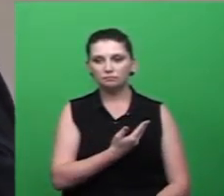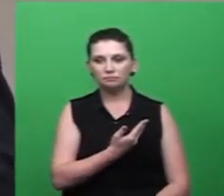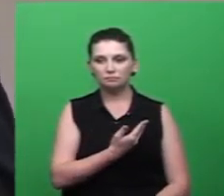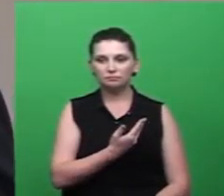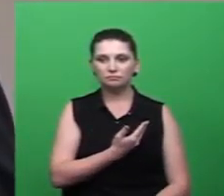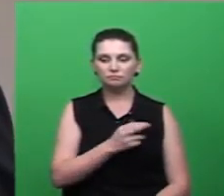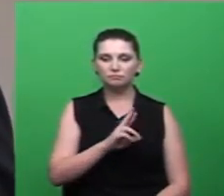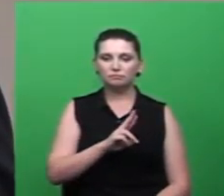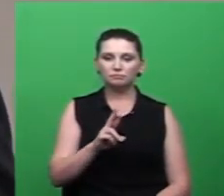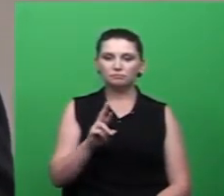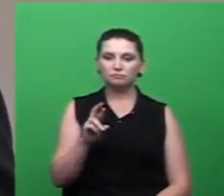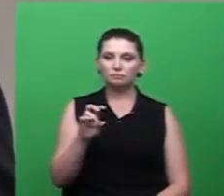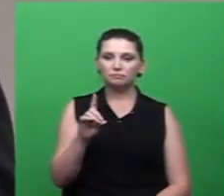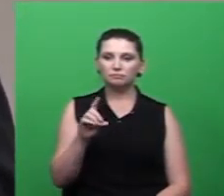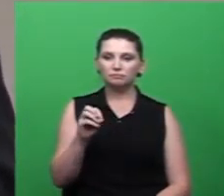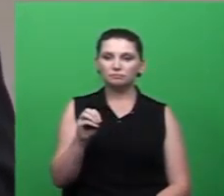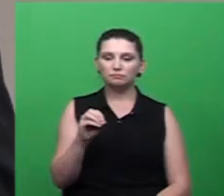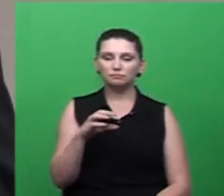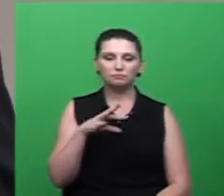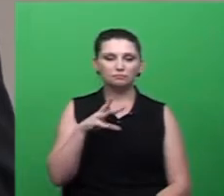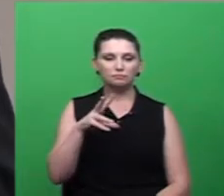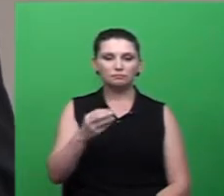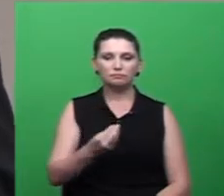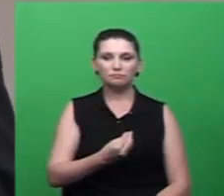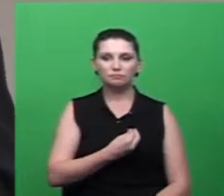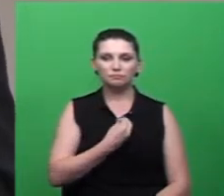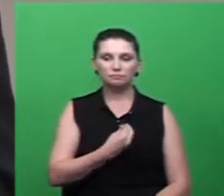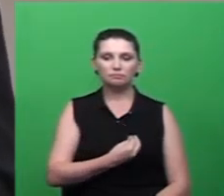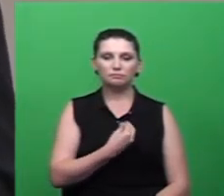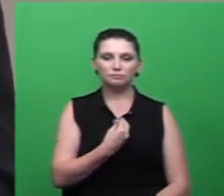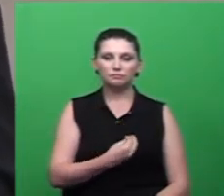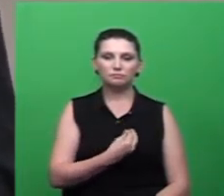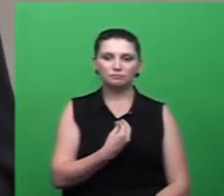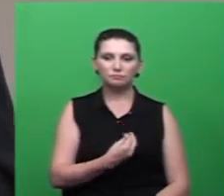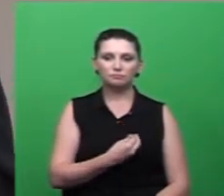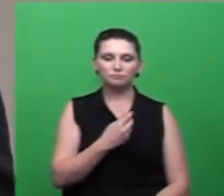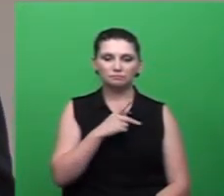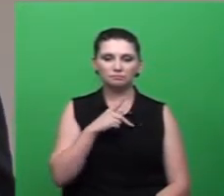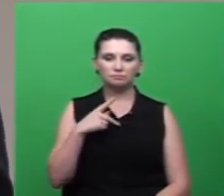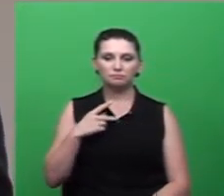Paiol Alexandre Bach Luiz